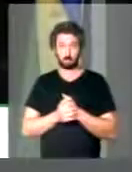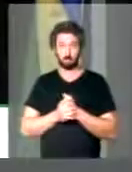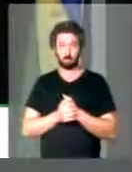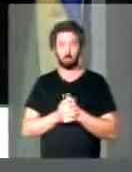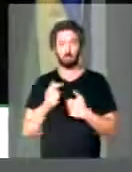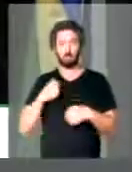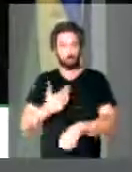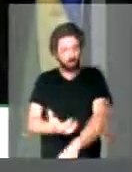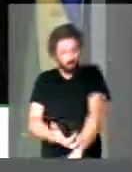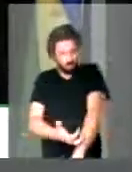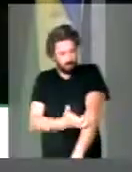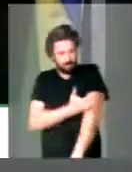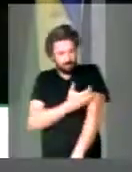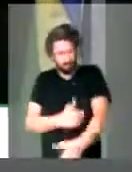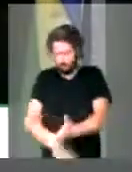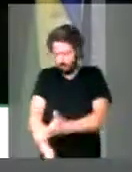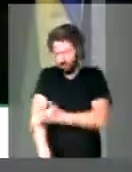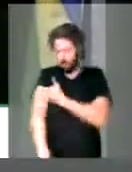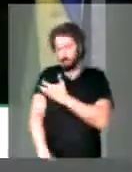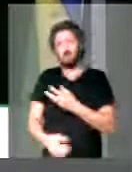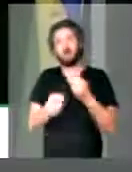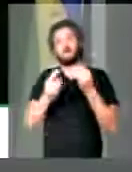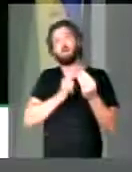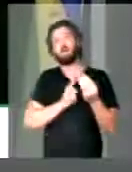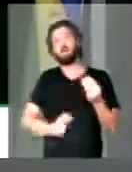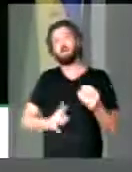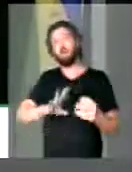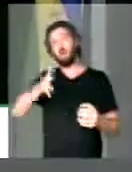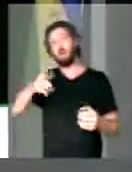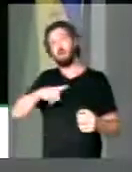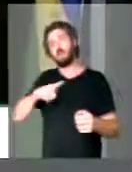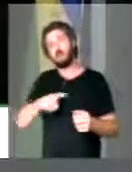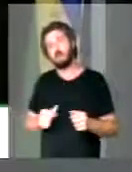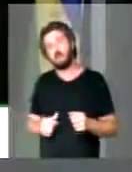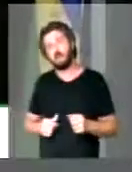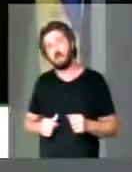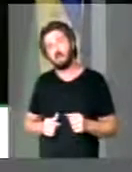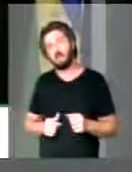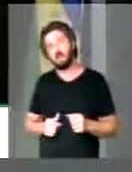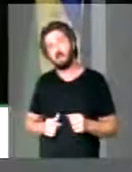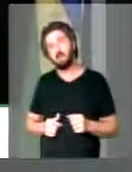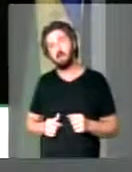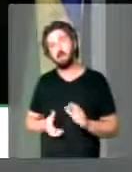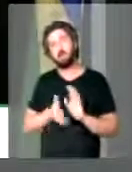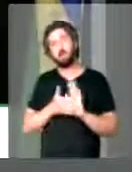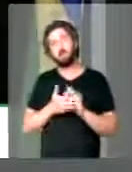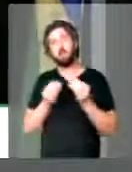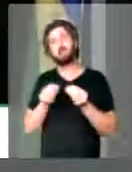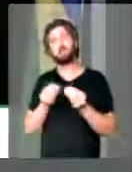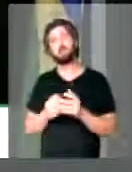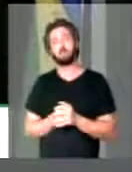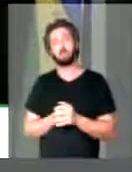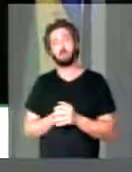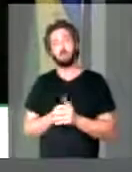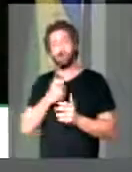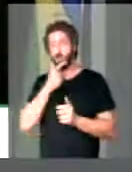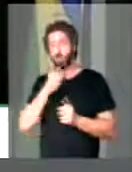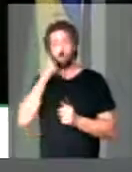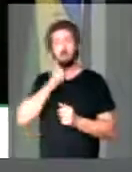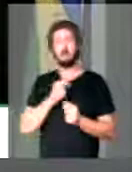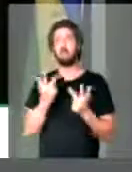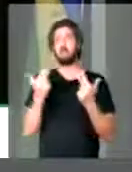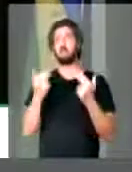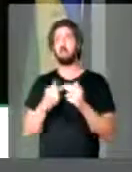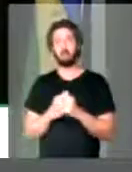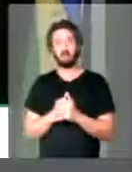Chega a arrepiar, gente. Como é que o governo tem coragem de propor isso? Como é que tem coragem de dizer que o homem e a mulher é a mesma